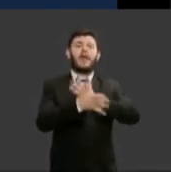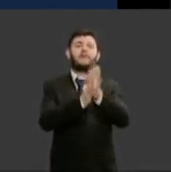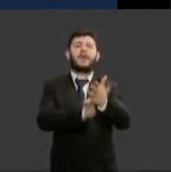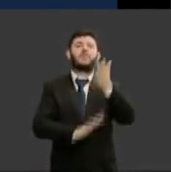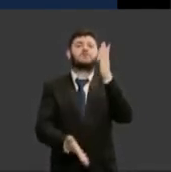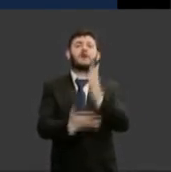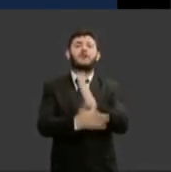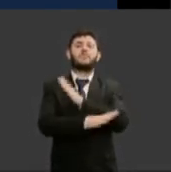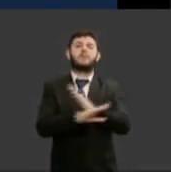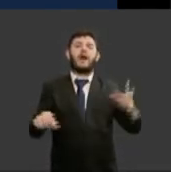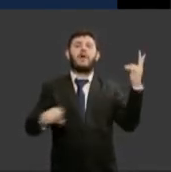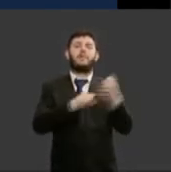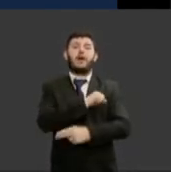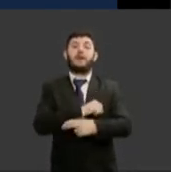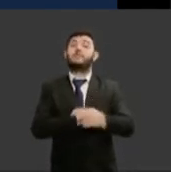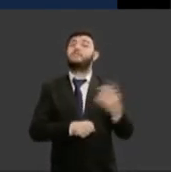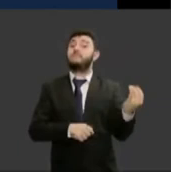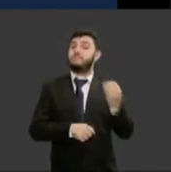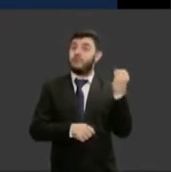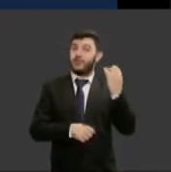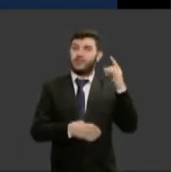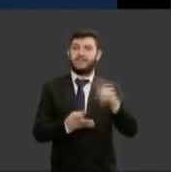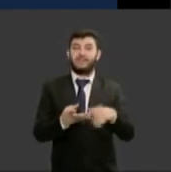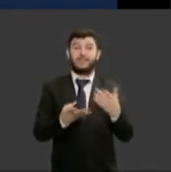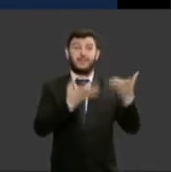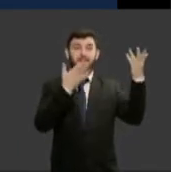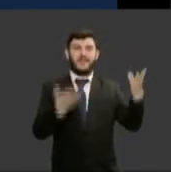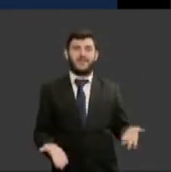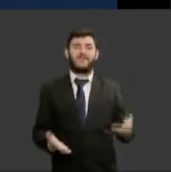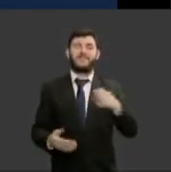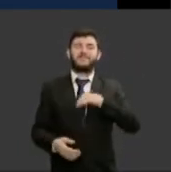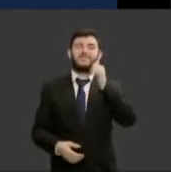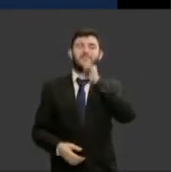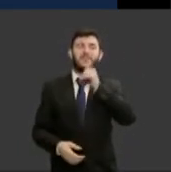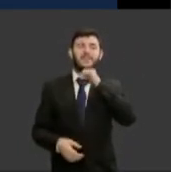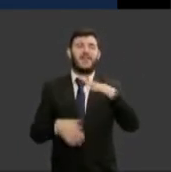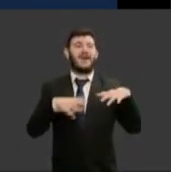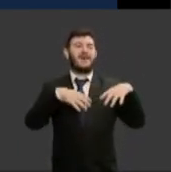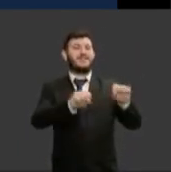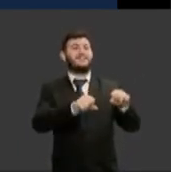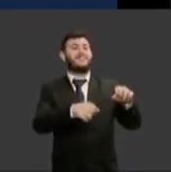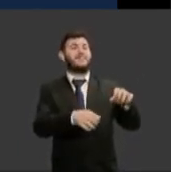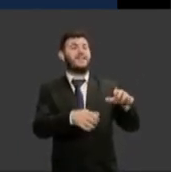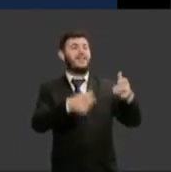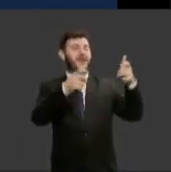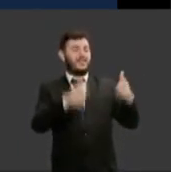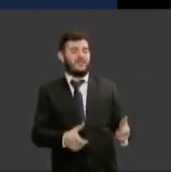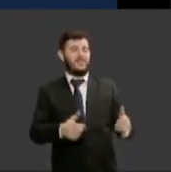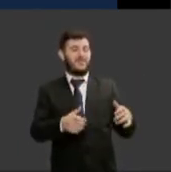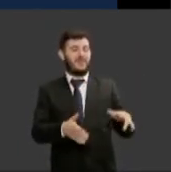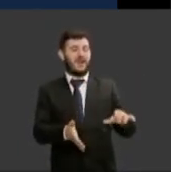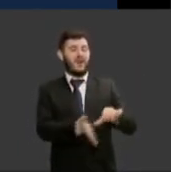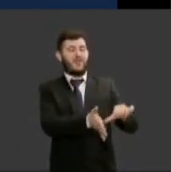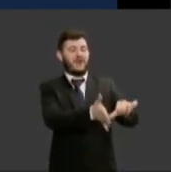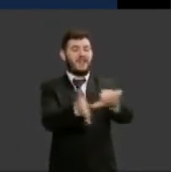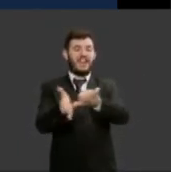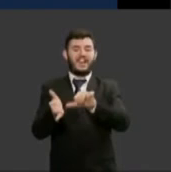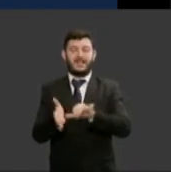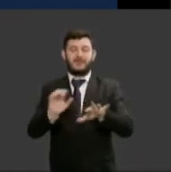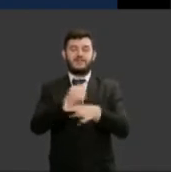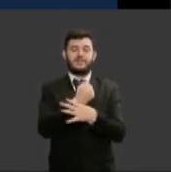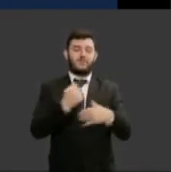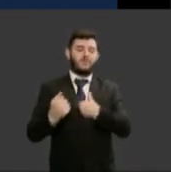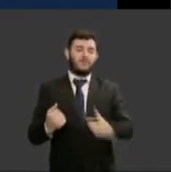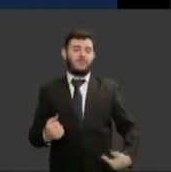uma mulher o convite para uma mulher assumir a gestão de alguma unidade em segurança pública seja no sistema prisional no nível